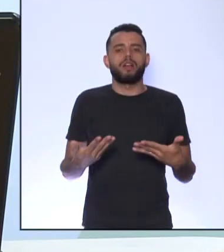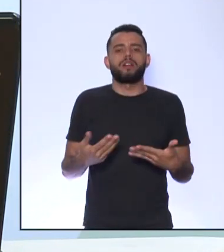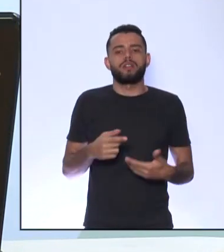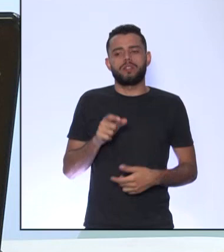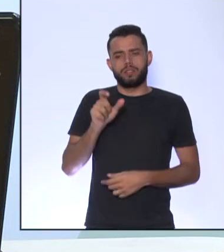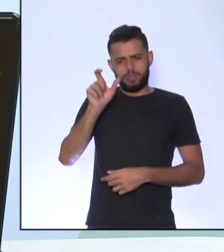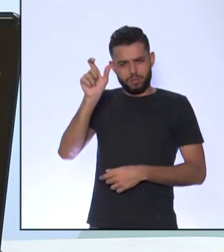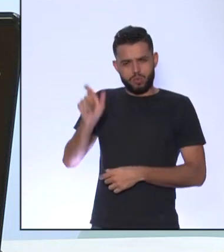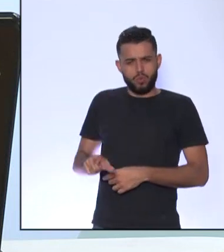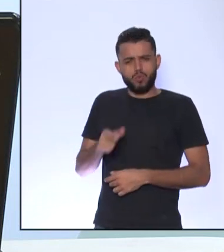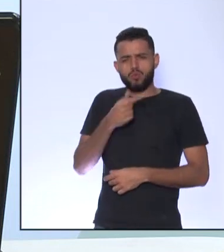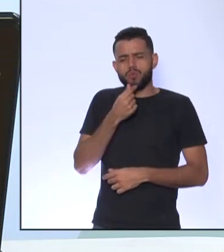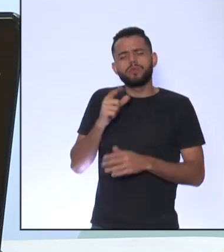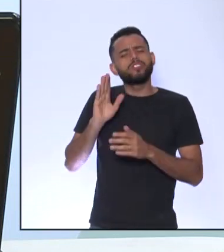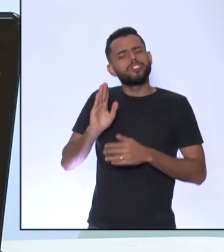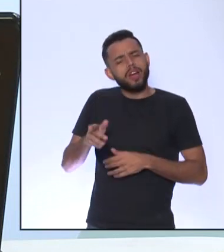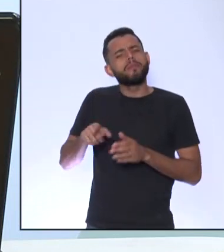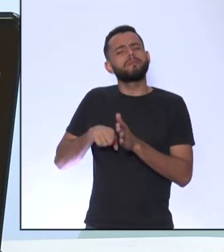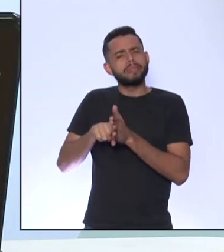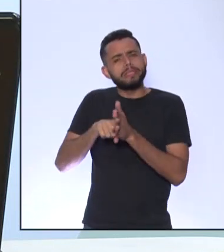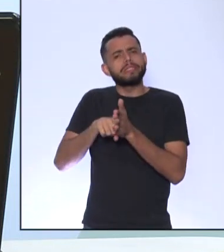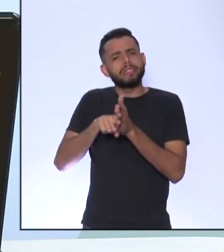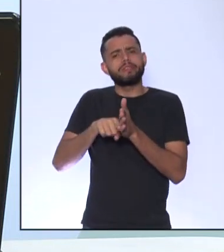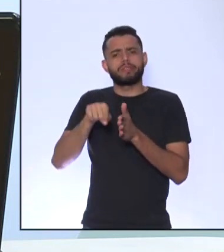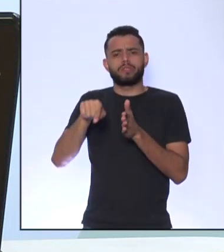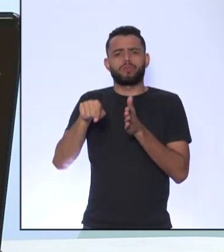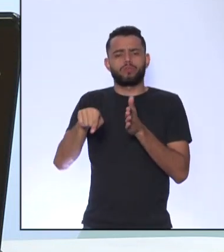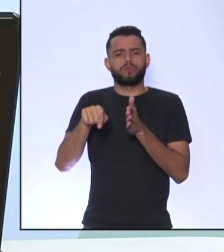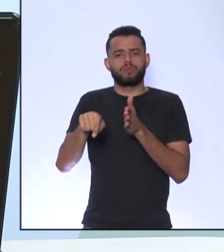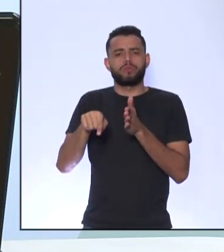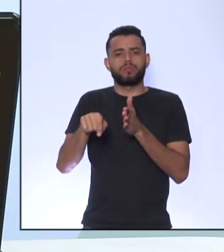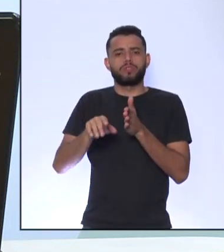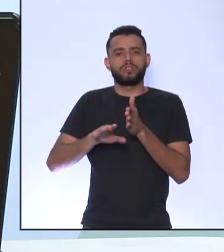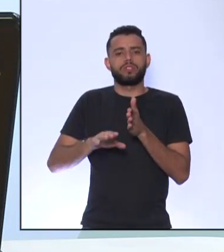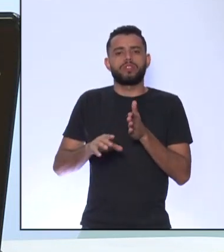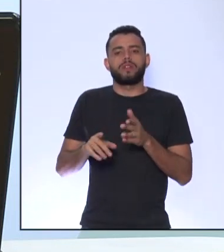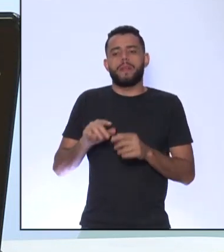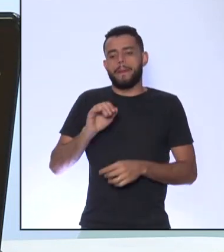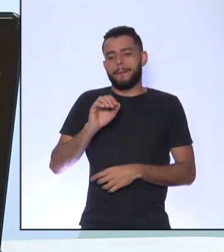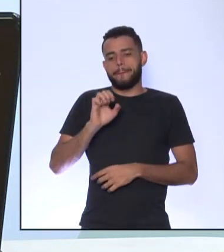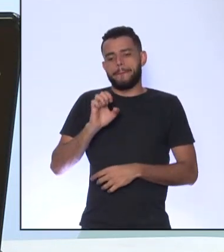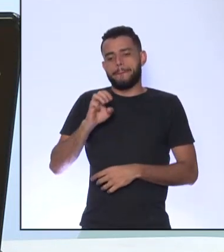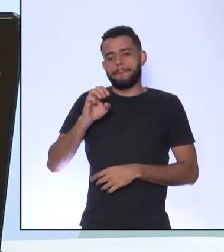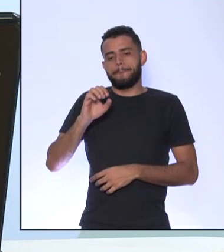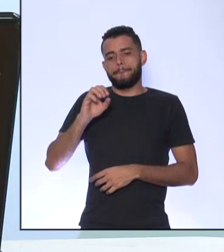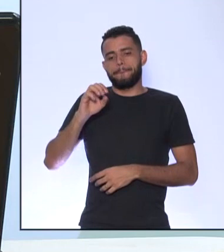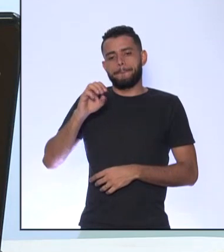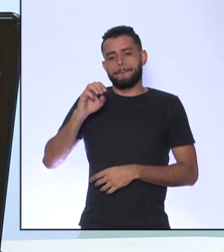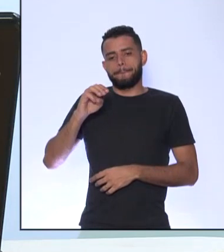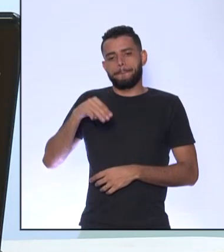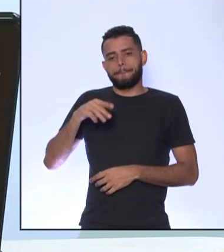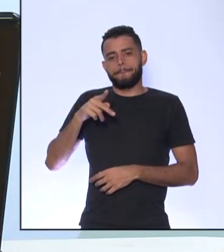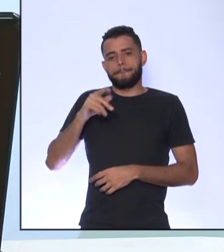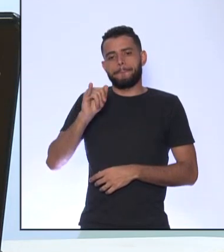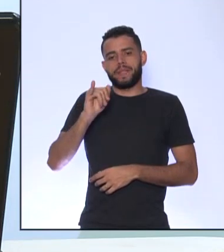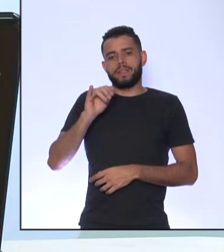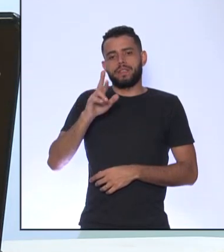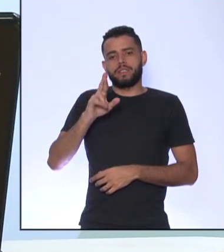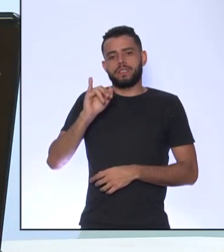trazia isso Nos seus documentos Nos seus pensamentos A técnica empirista Então Os